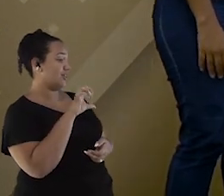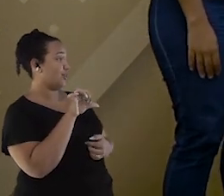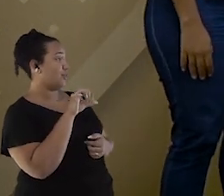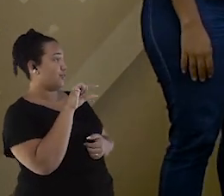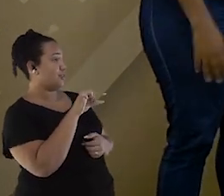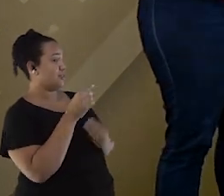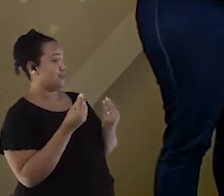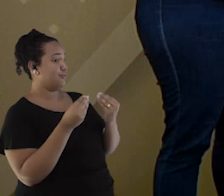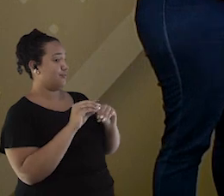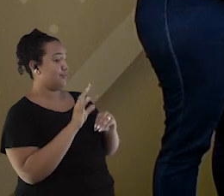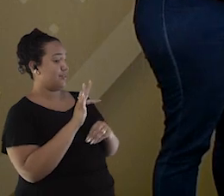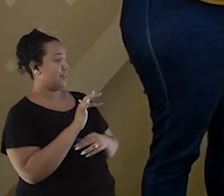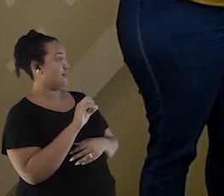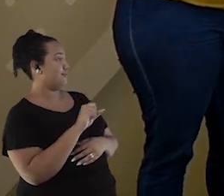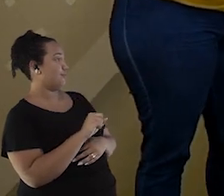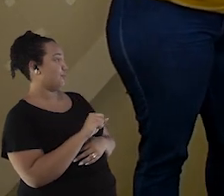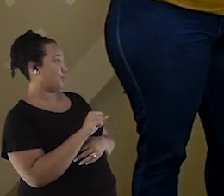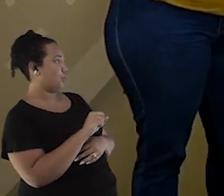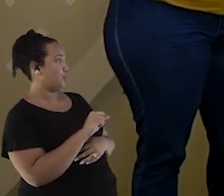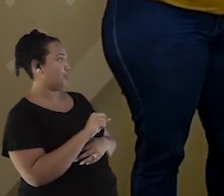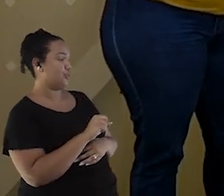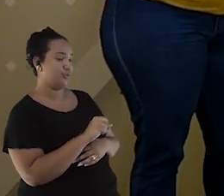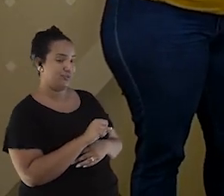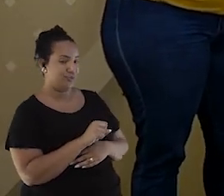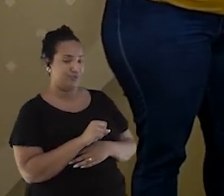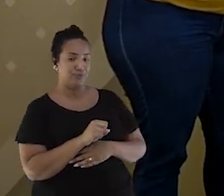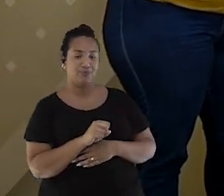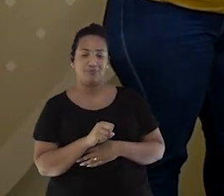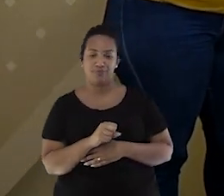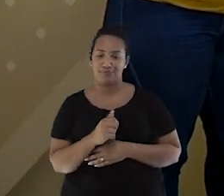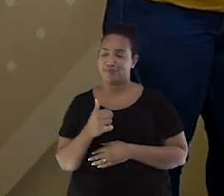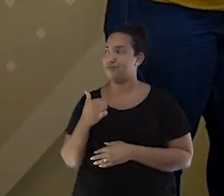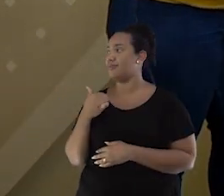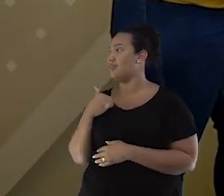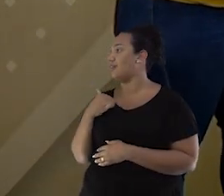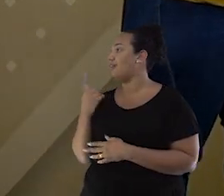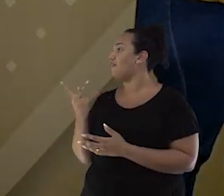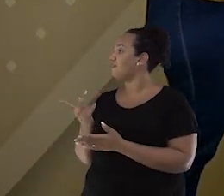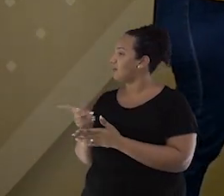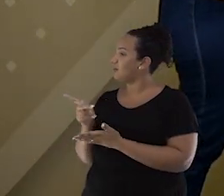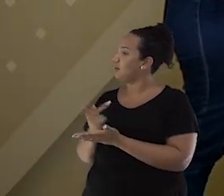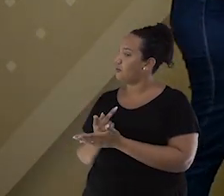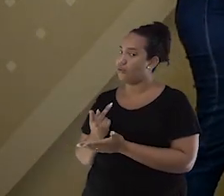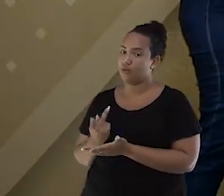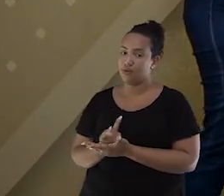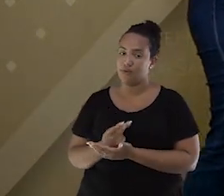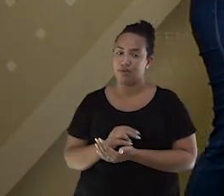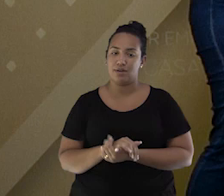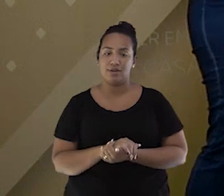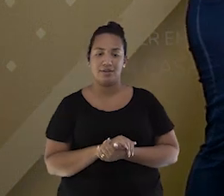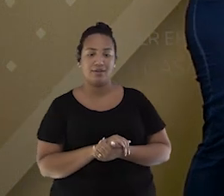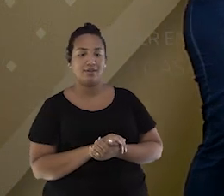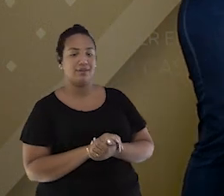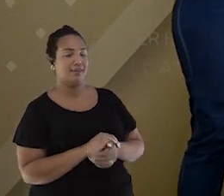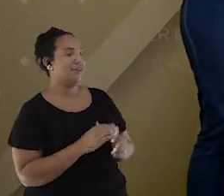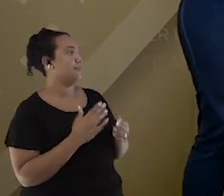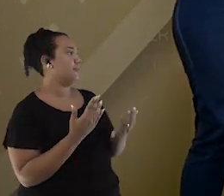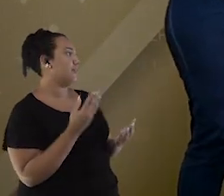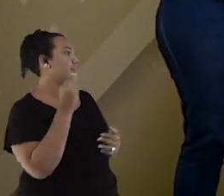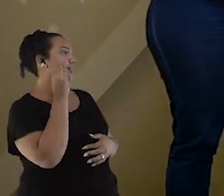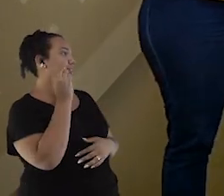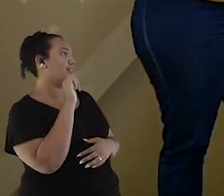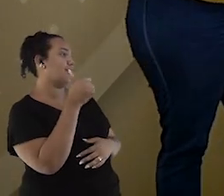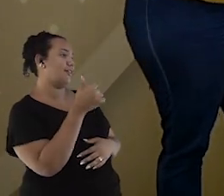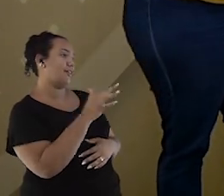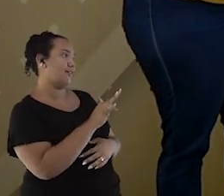então! Gente. Quase que a Beatriz Quase que Beatriz afundou. tentativa seria o F8. Então, eu ia acertar.